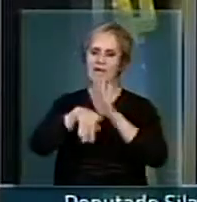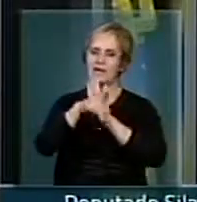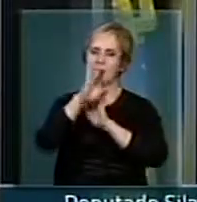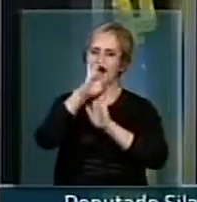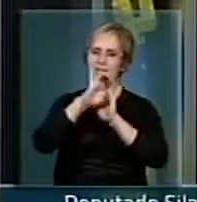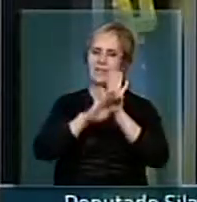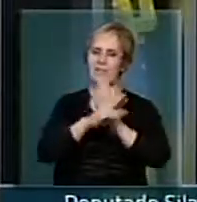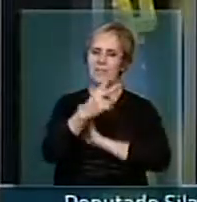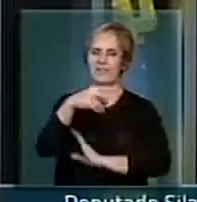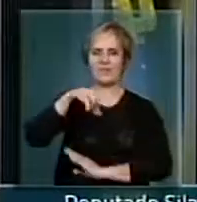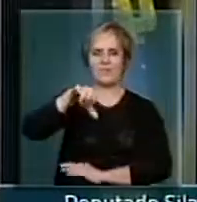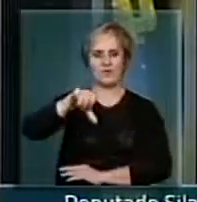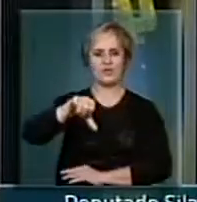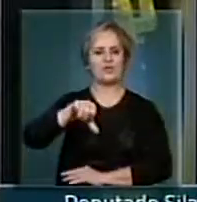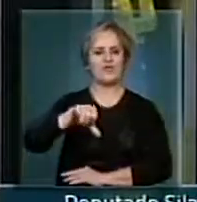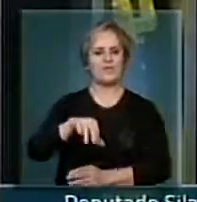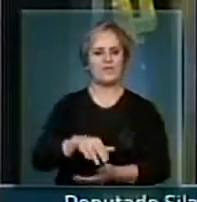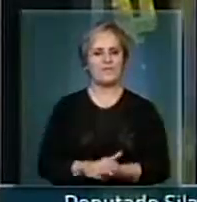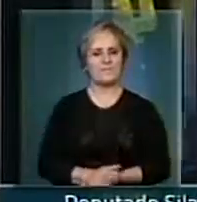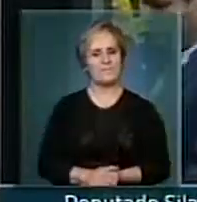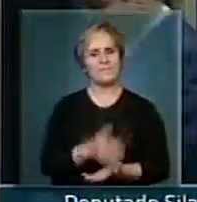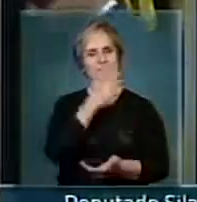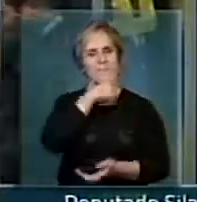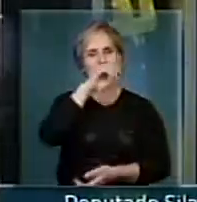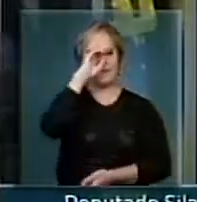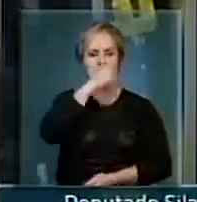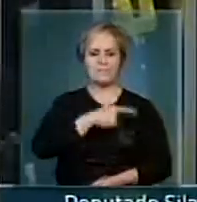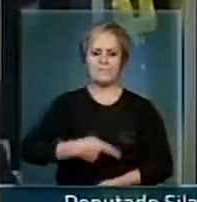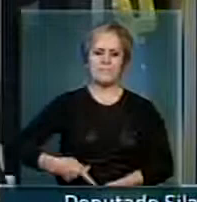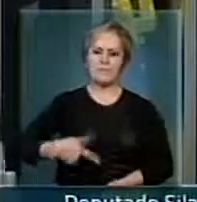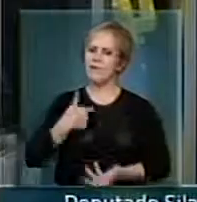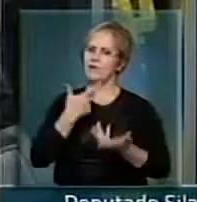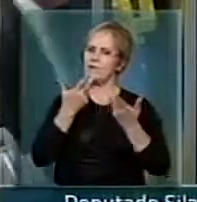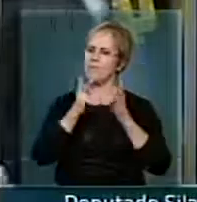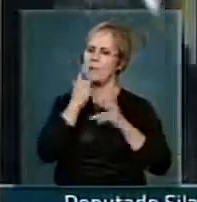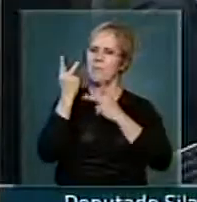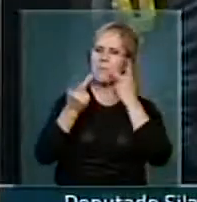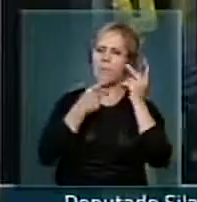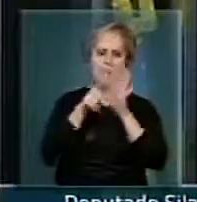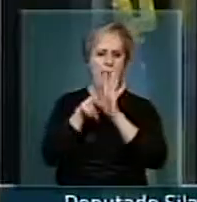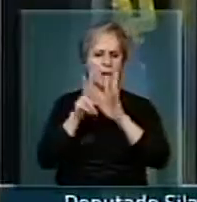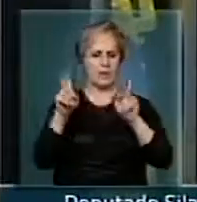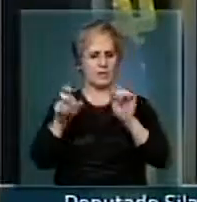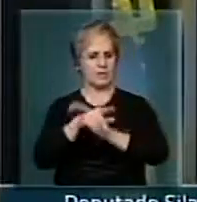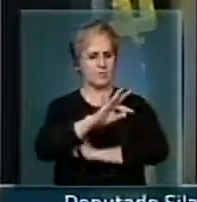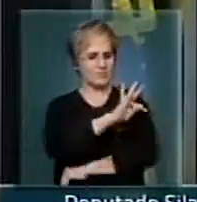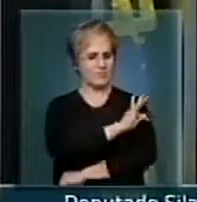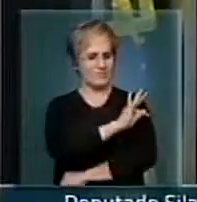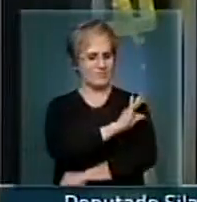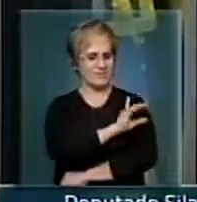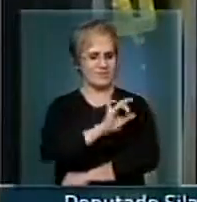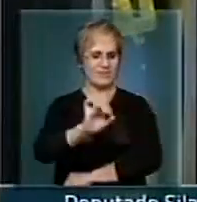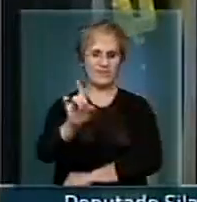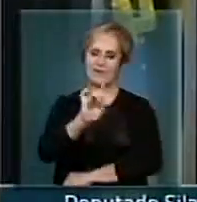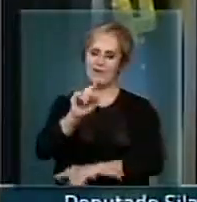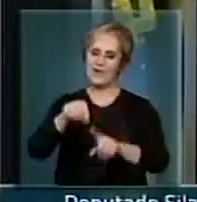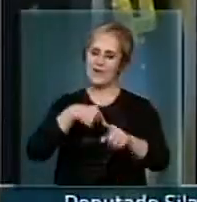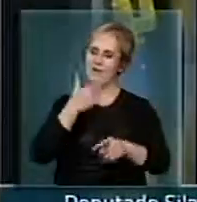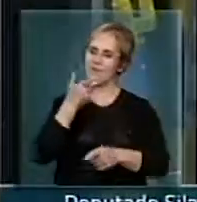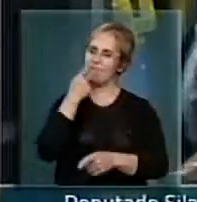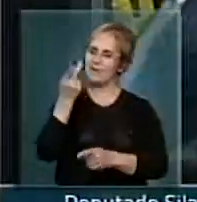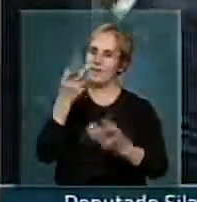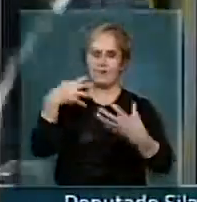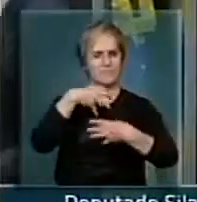conhecida emenda 29. Senhor presidente, não quero aqui me ater aos dados técnicos, mas quero aqui fazer uma fala